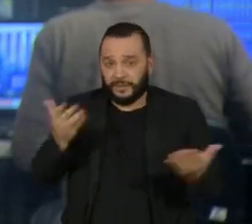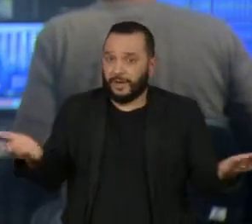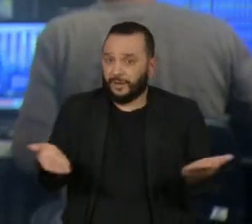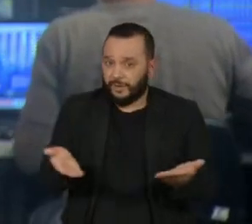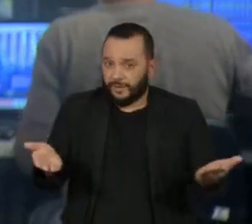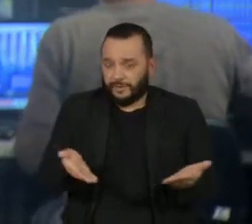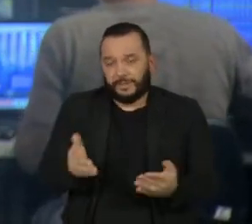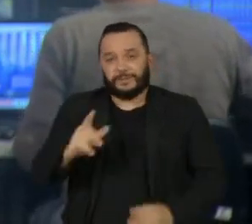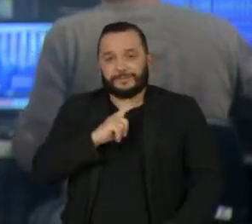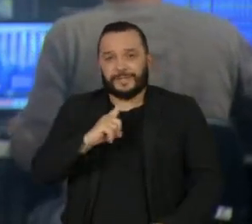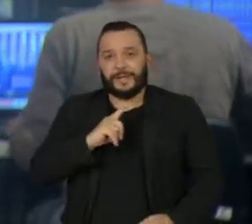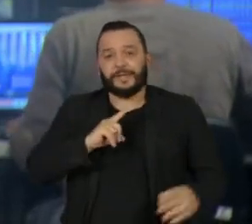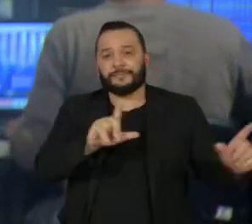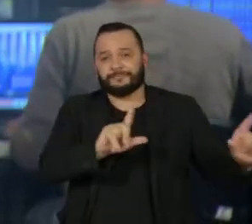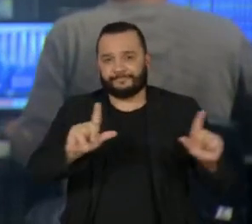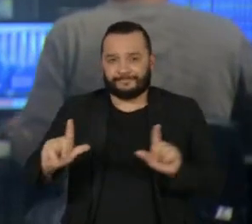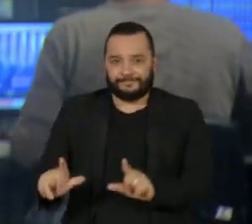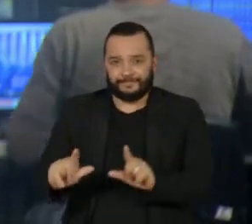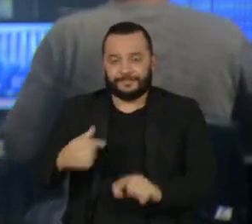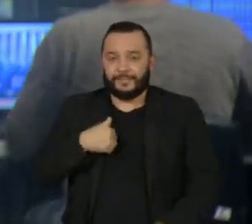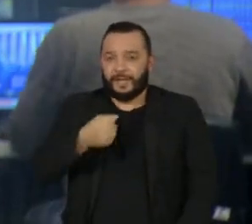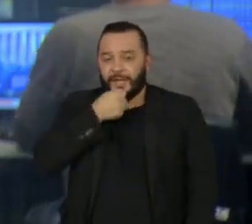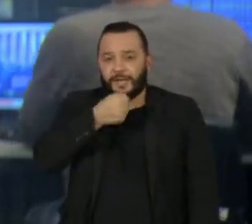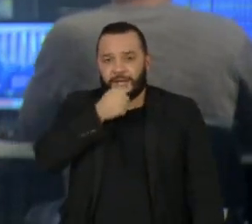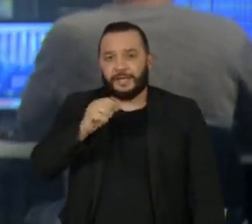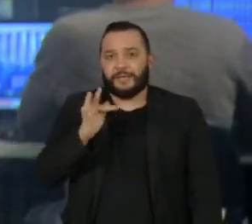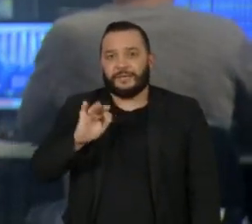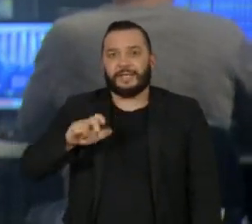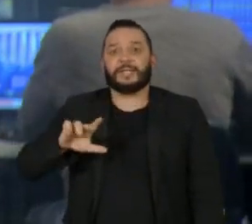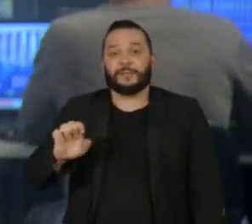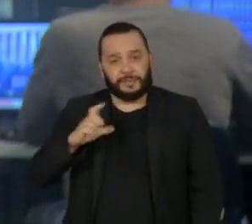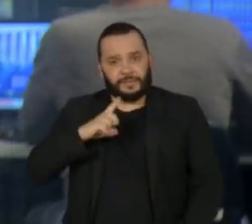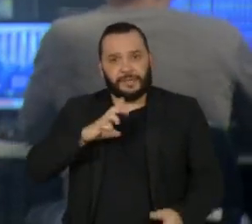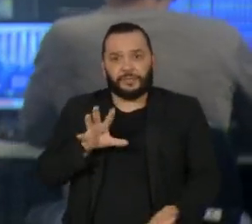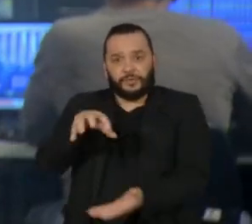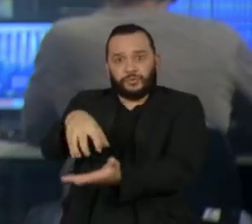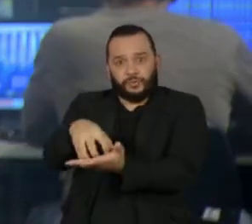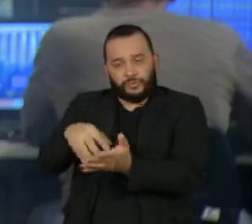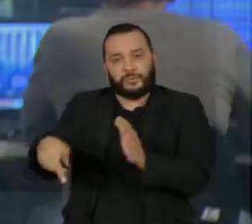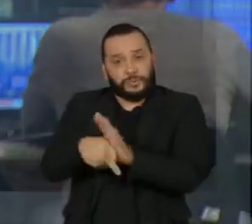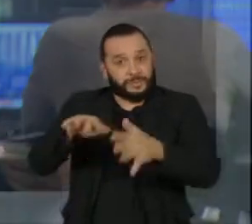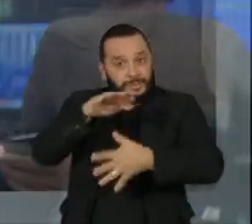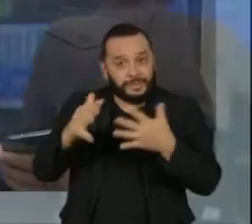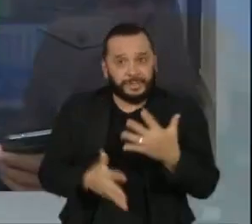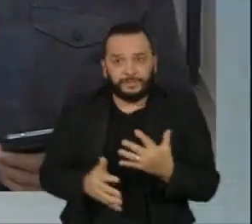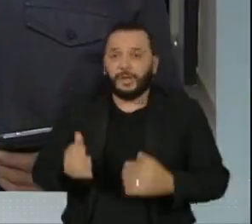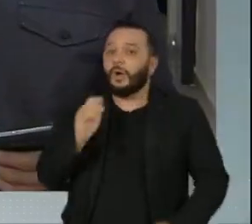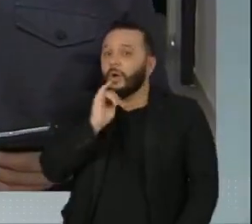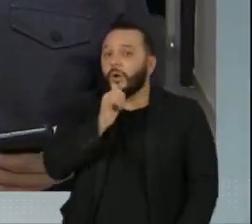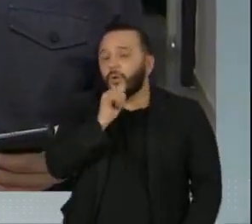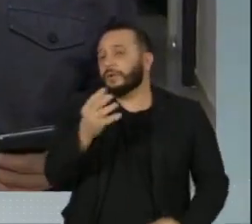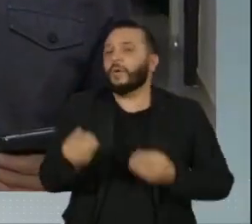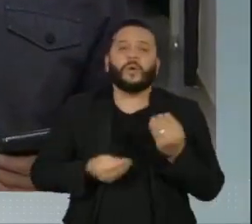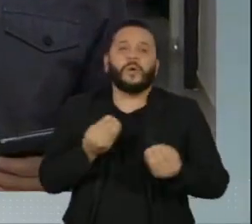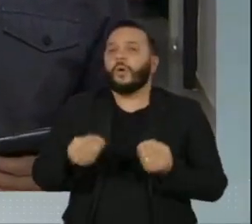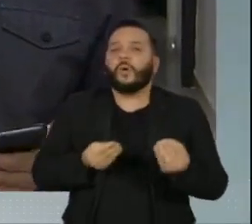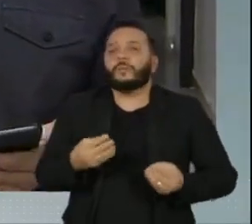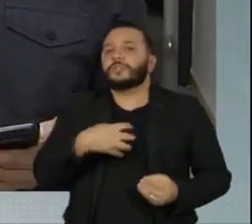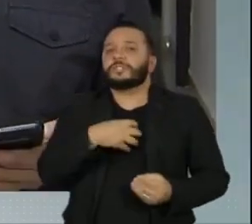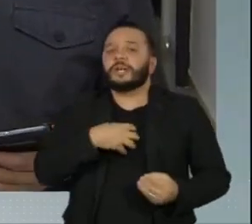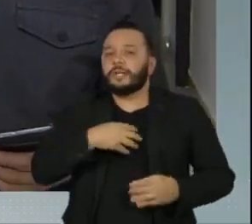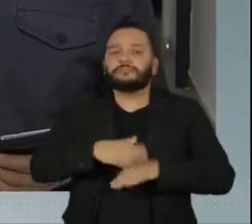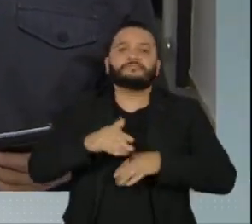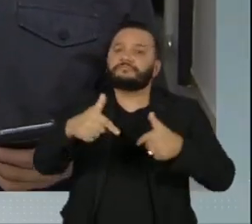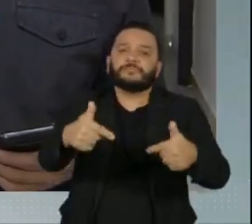ver aí no canto direito da sua tela. O repórter Felipe Neves está no estúdio de Libras e conta pra gente como isso é feito.